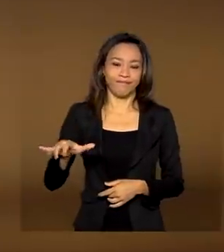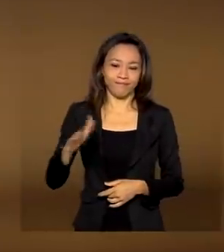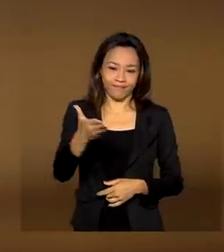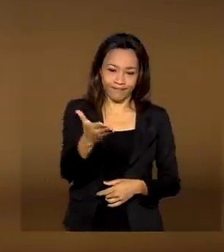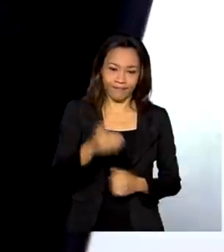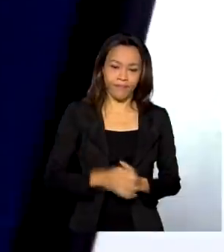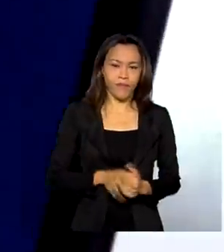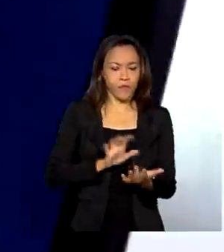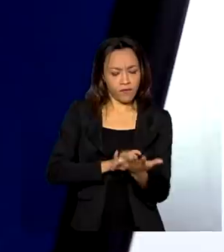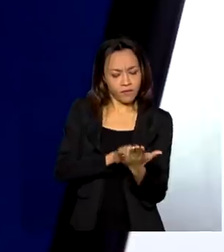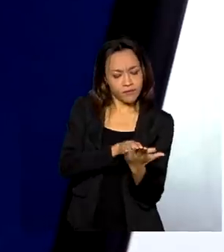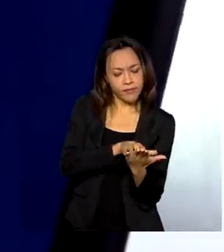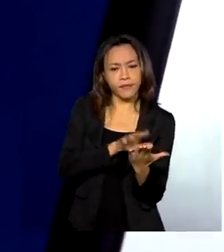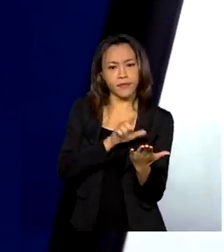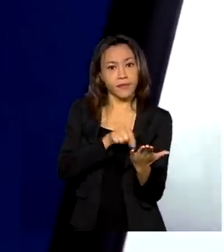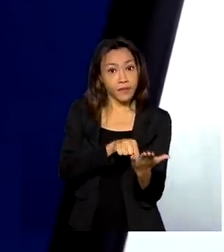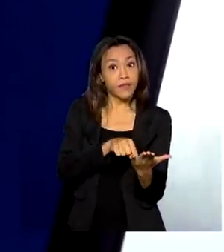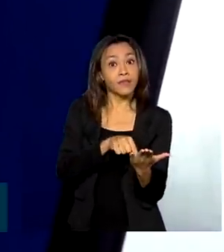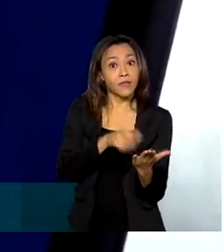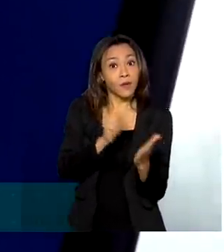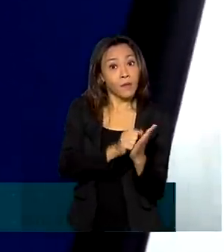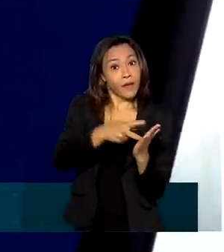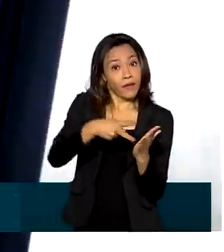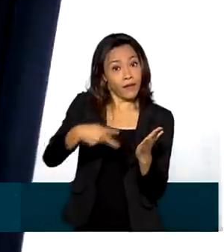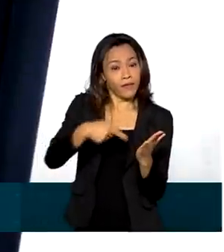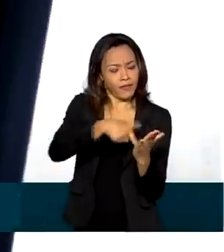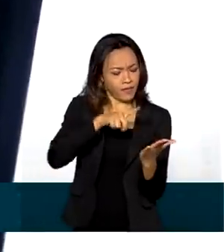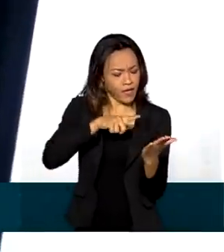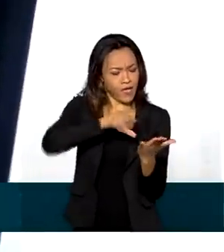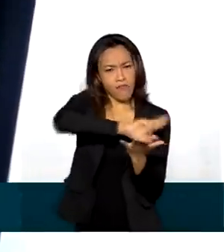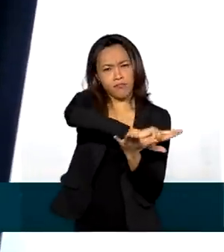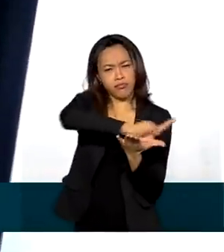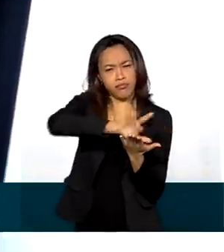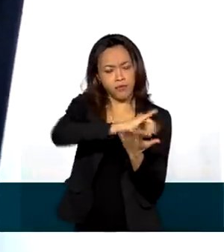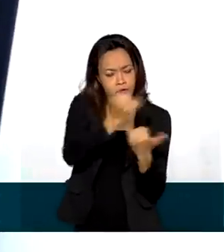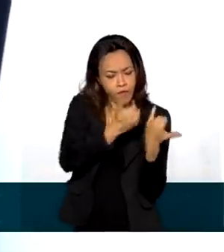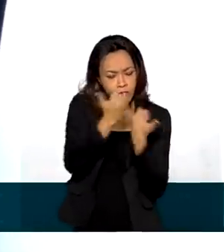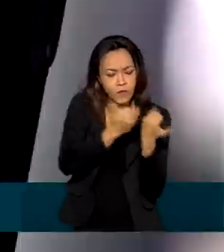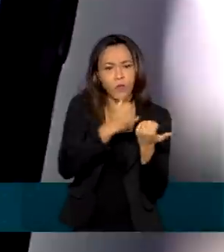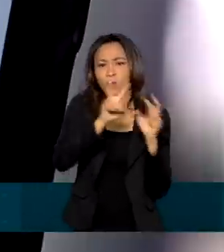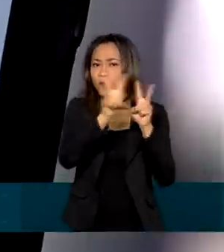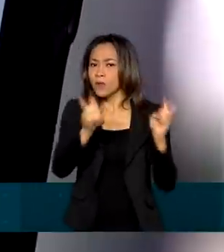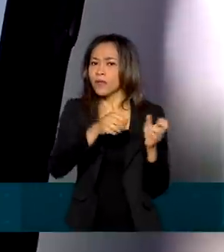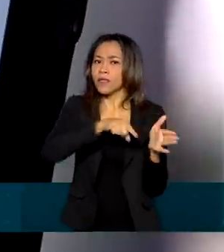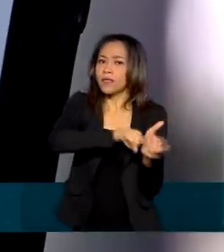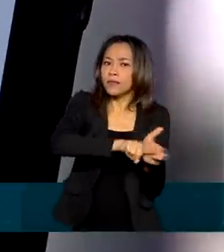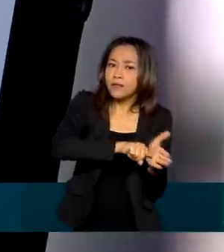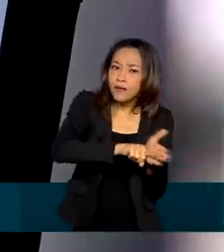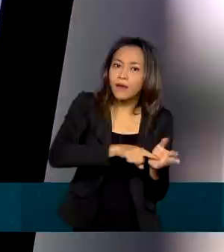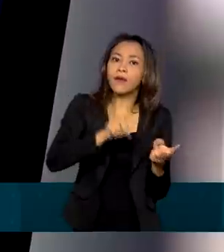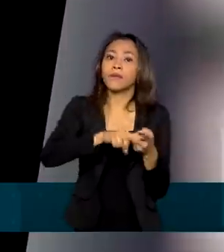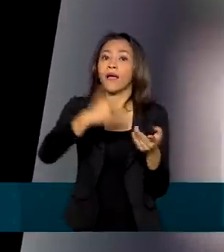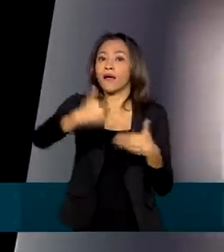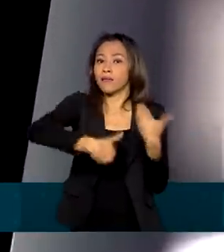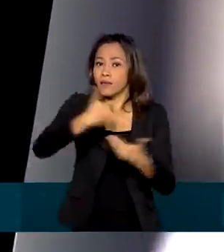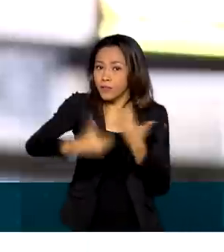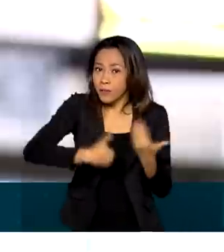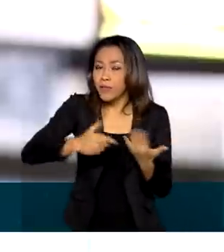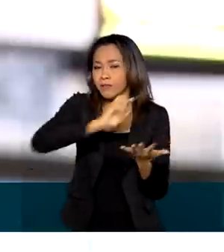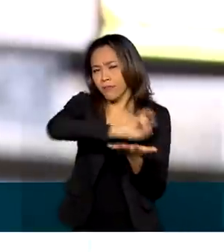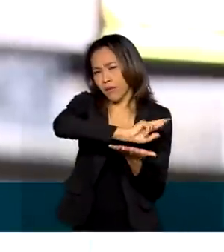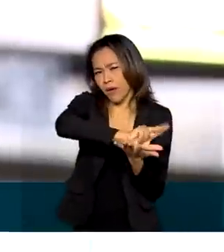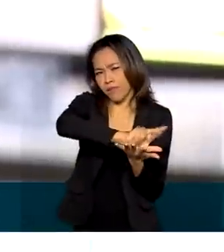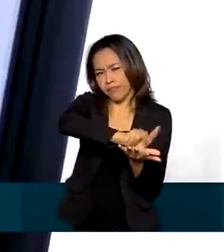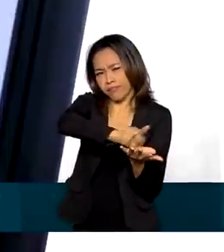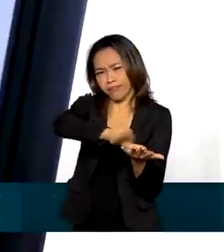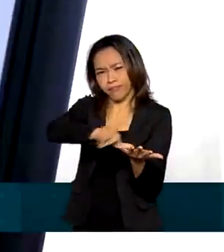A um clique de distância, o ConectSUS traz informações como exames e atendimentos feitos no Sistema Único de Saúde.